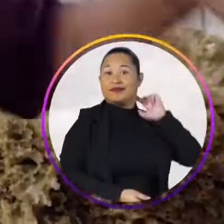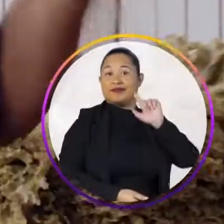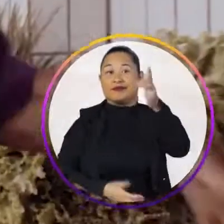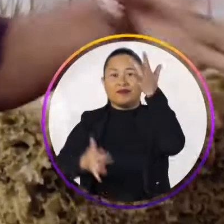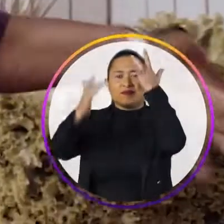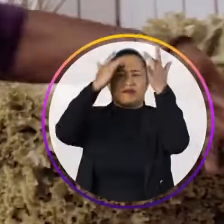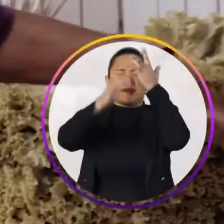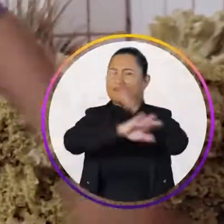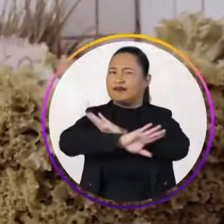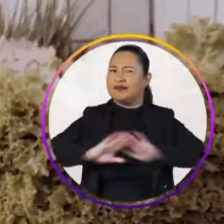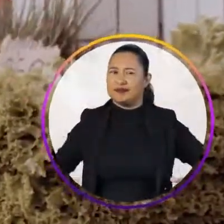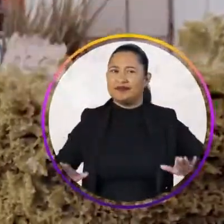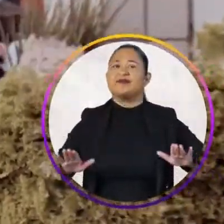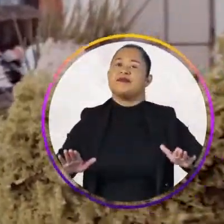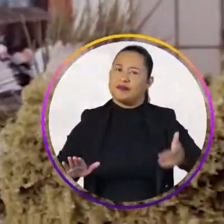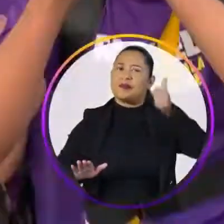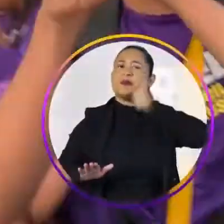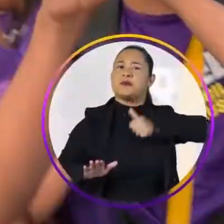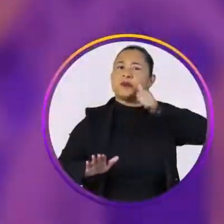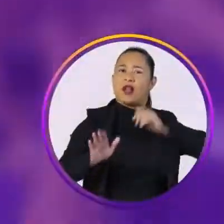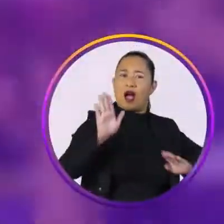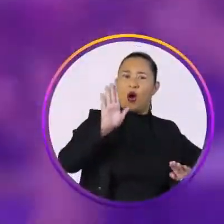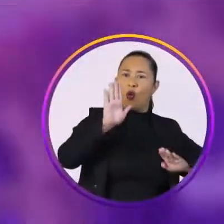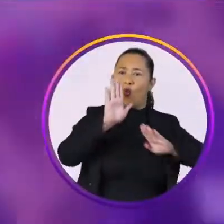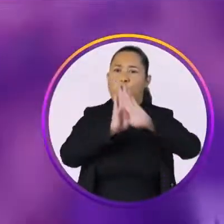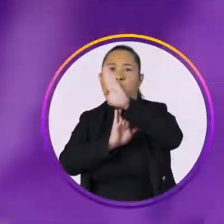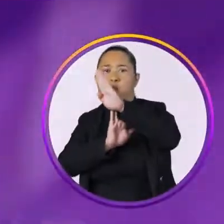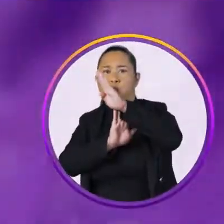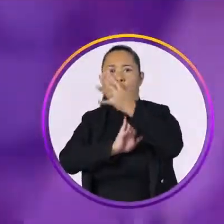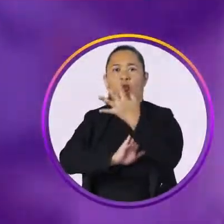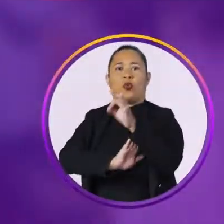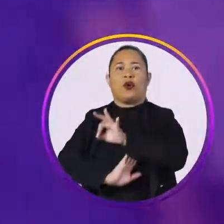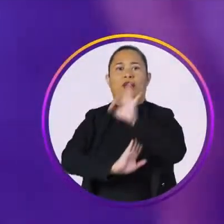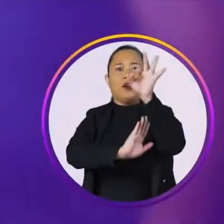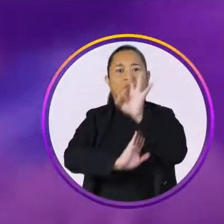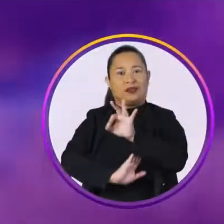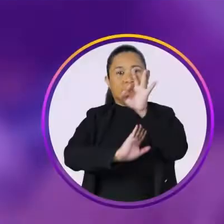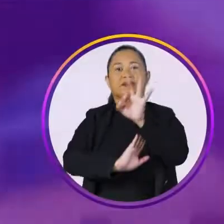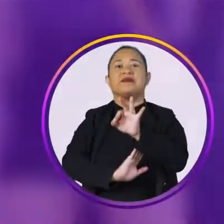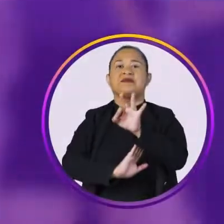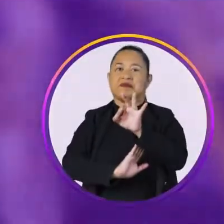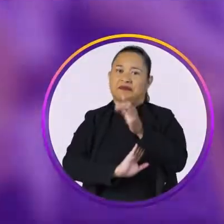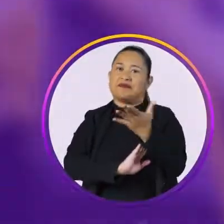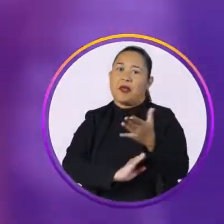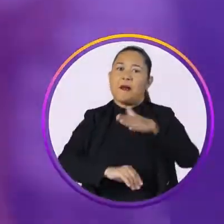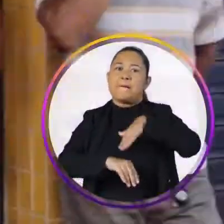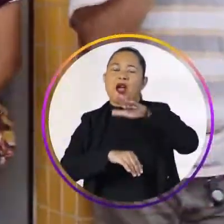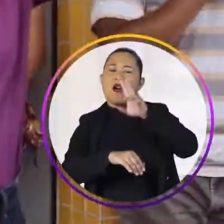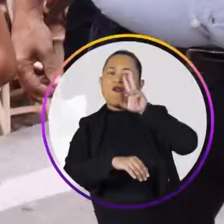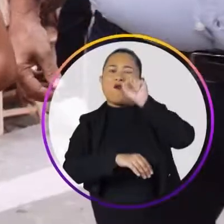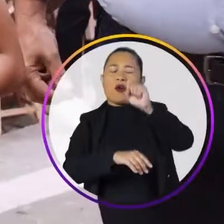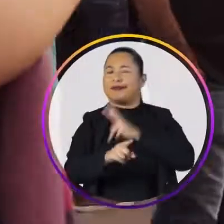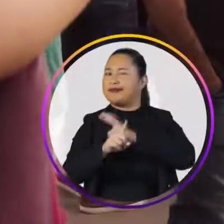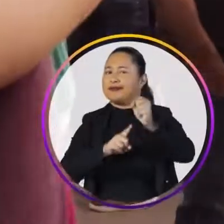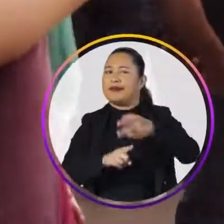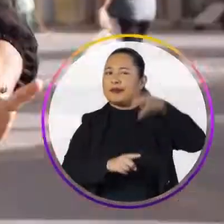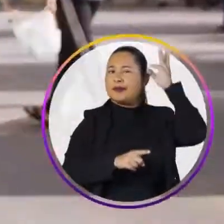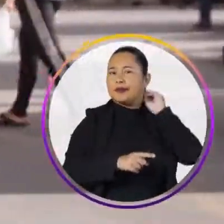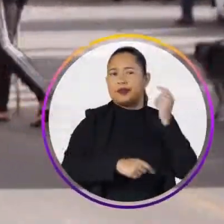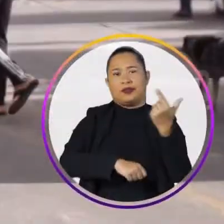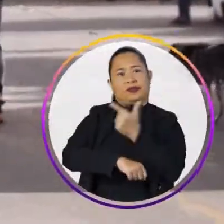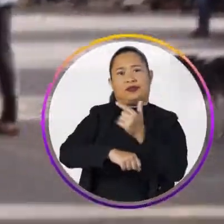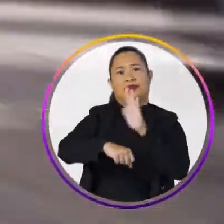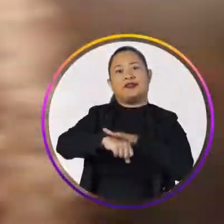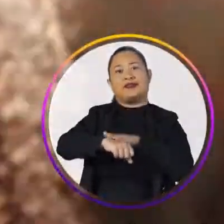É Raquel, não é cabeça, acabou! A mulher decolou, subiu quatro pontos É a mais forte pra